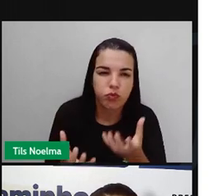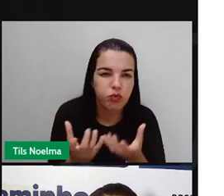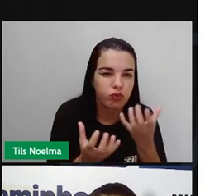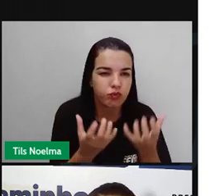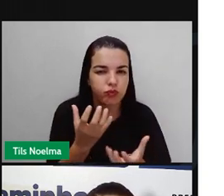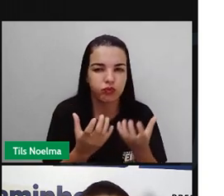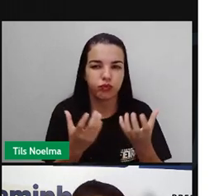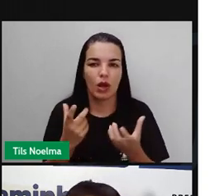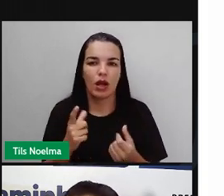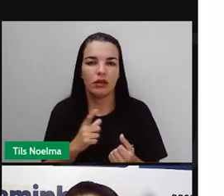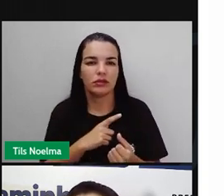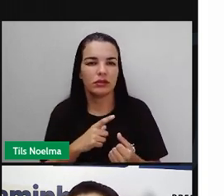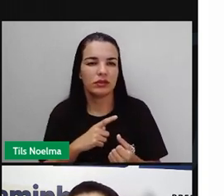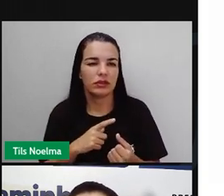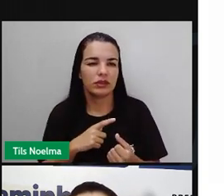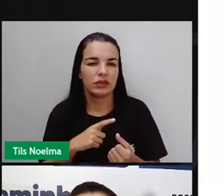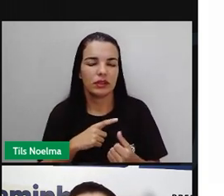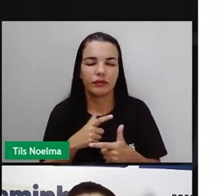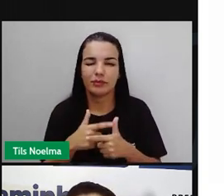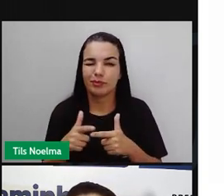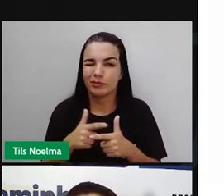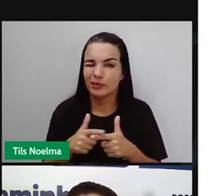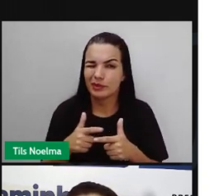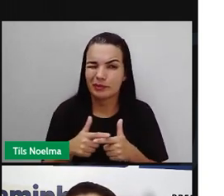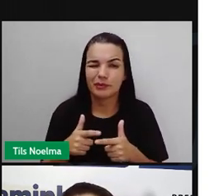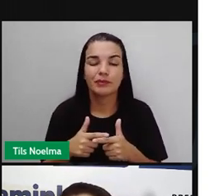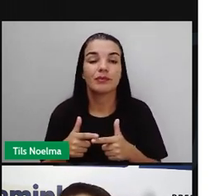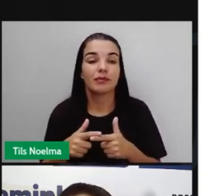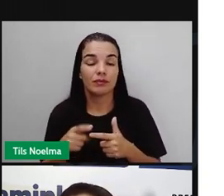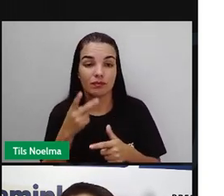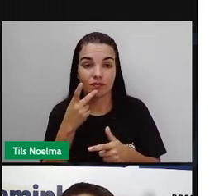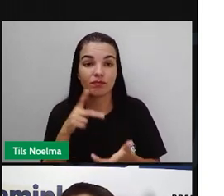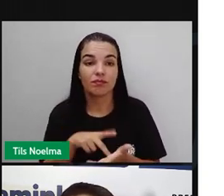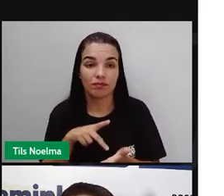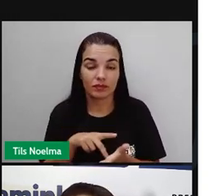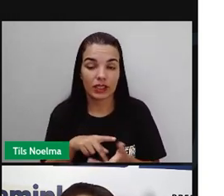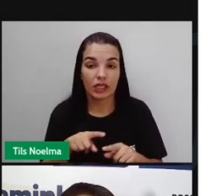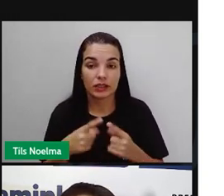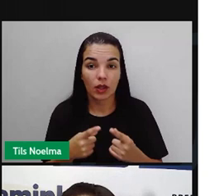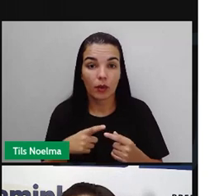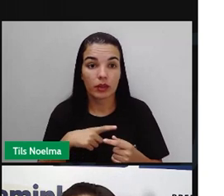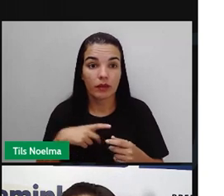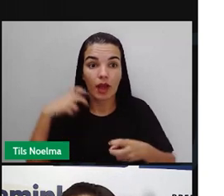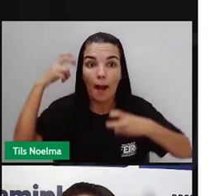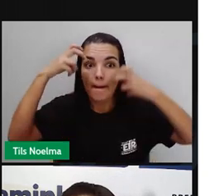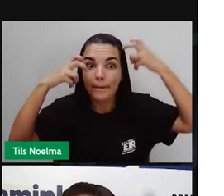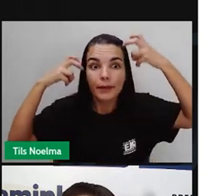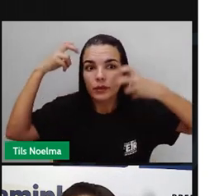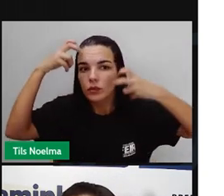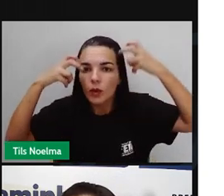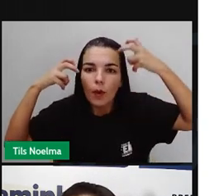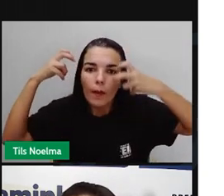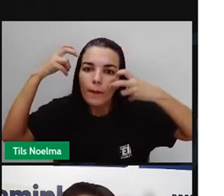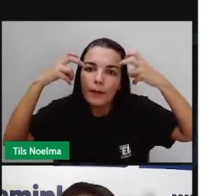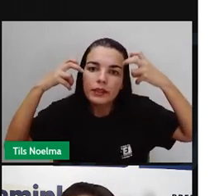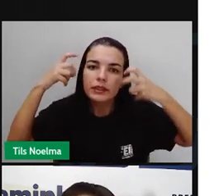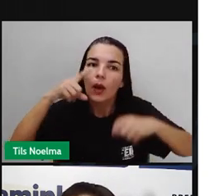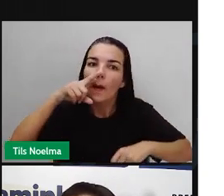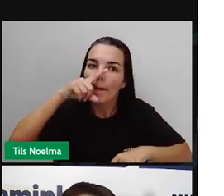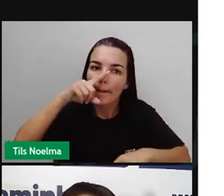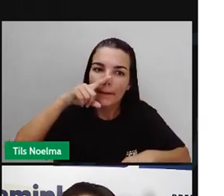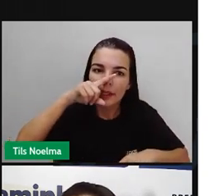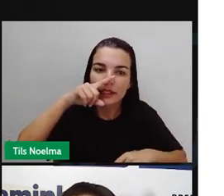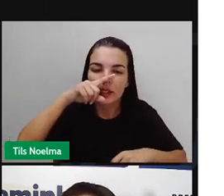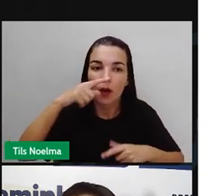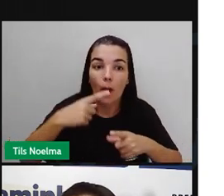houve também queimadas dentro da Amazônia então fica evidente um problema